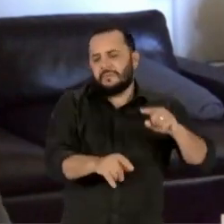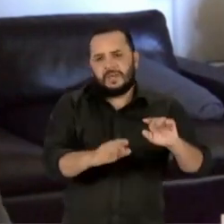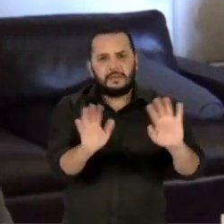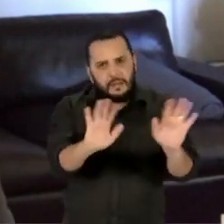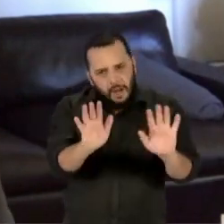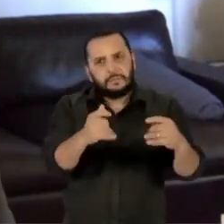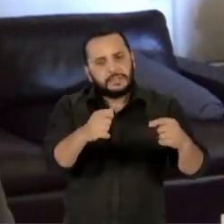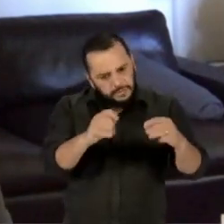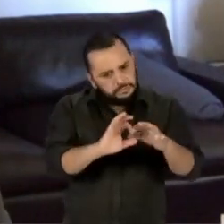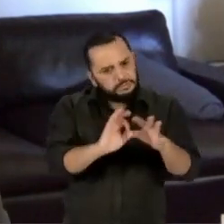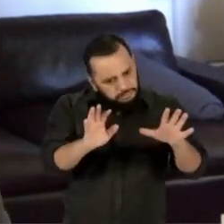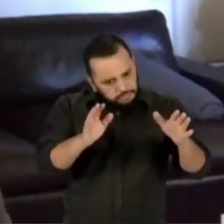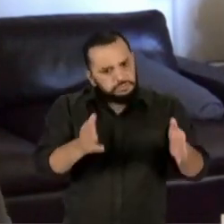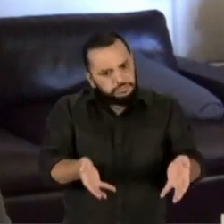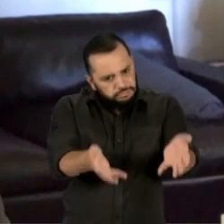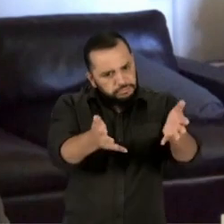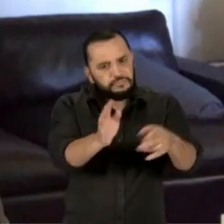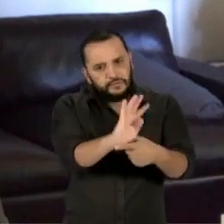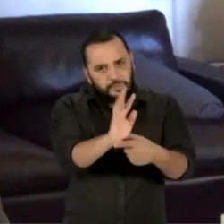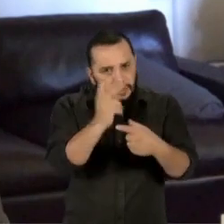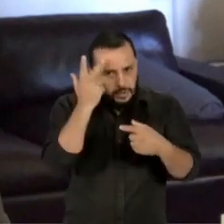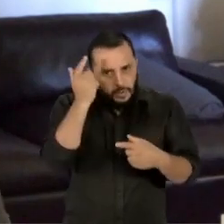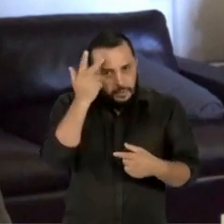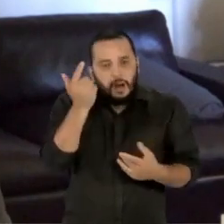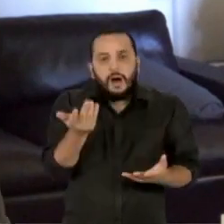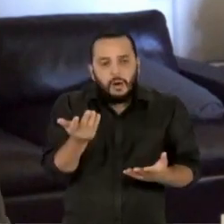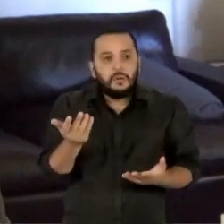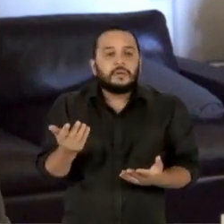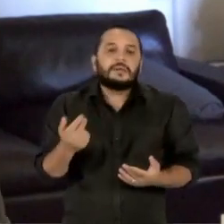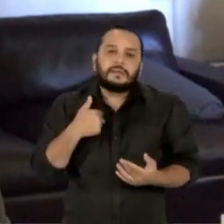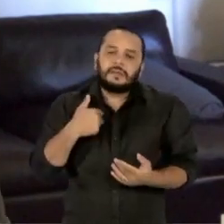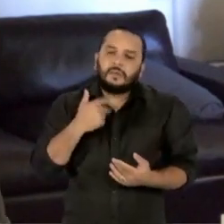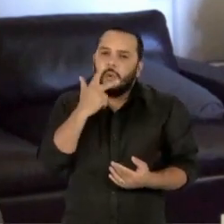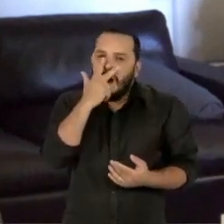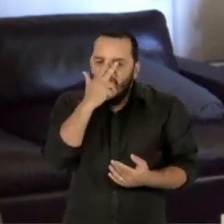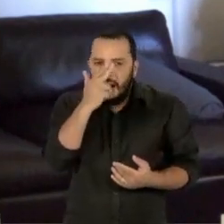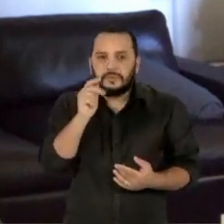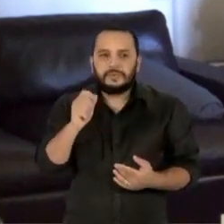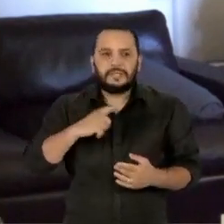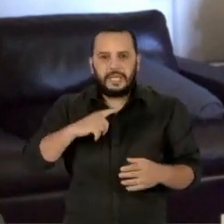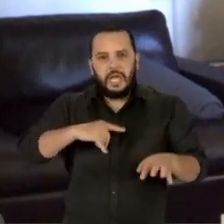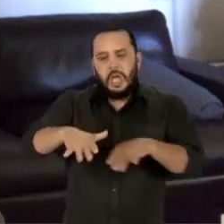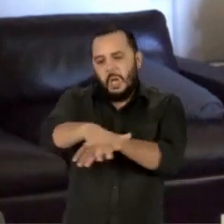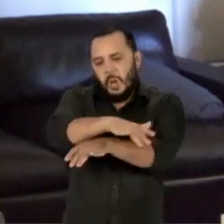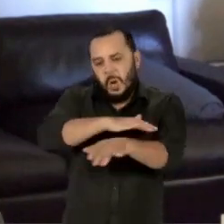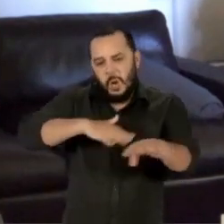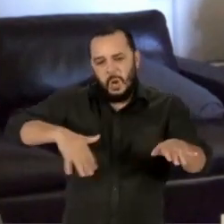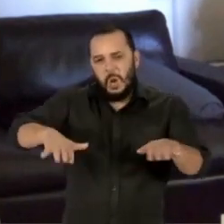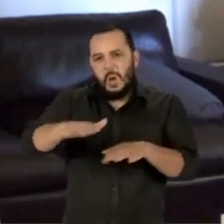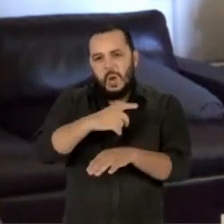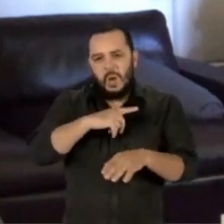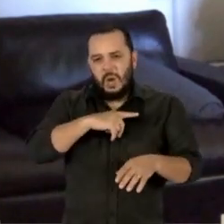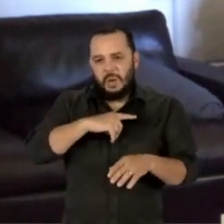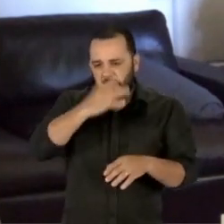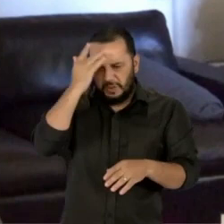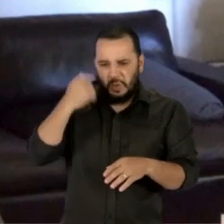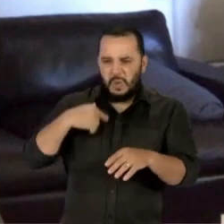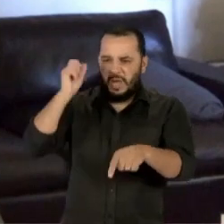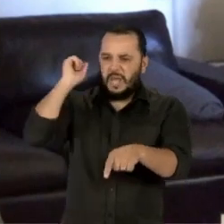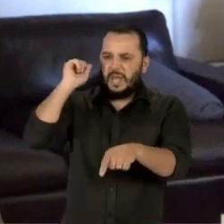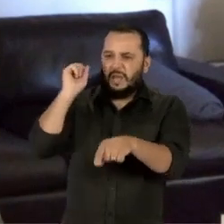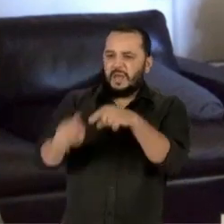causa do filme, vai começar a ver essas manifestações e tal. Mas a gente não pode negar que as obras artísticas afetam